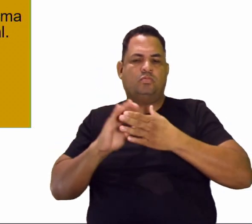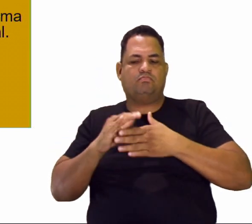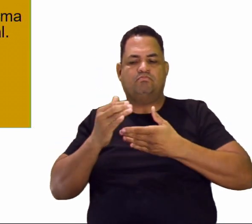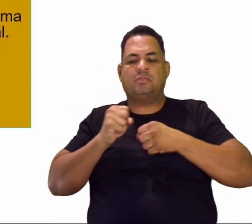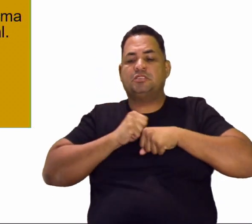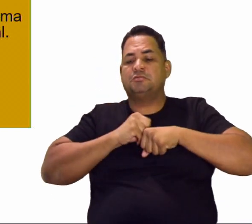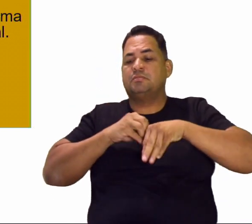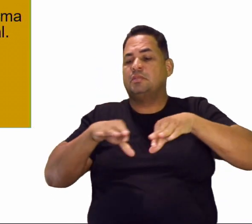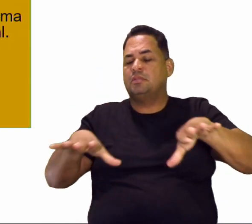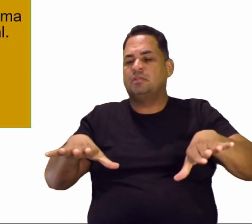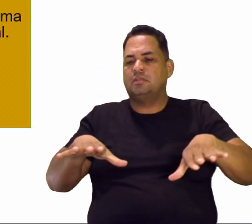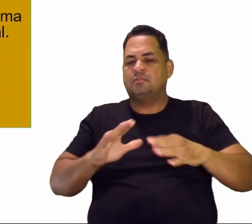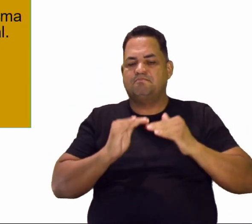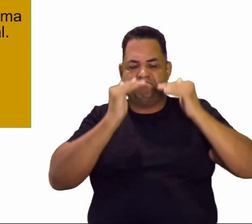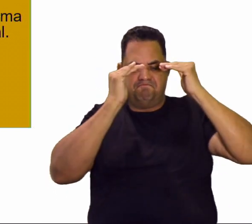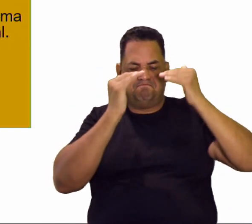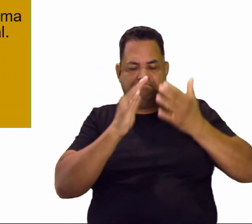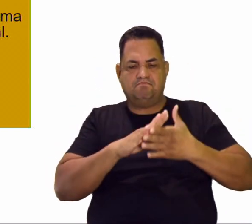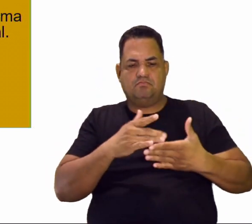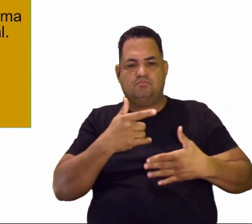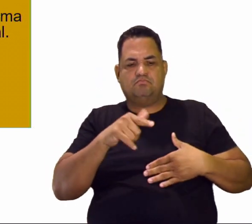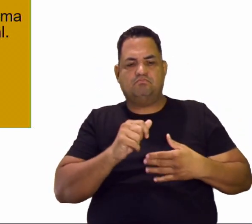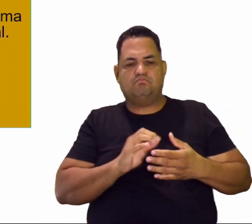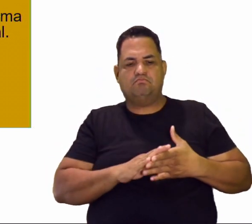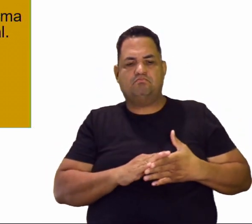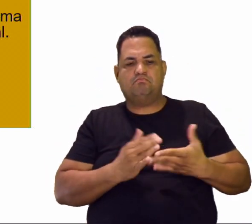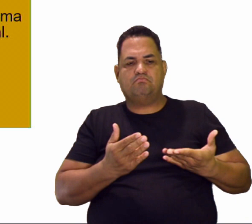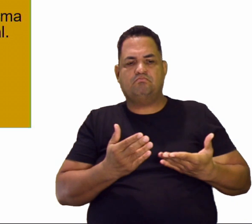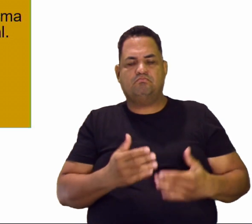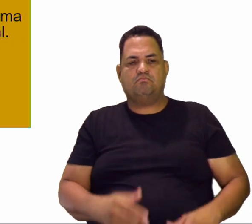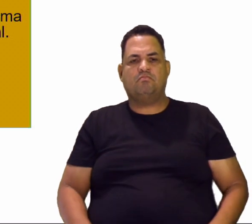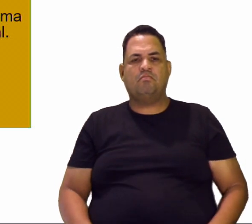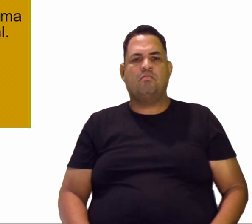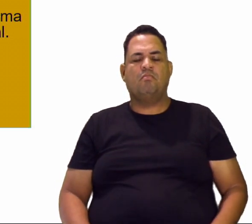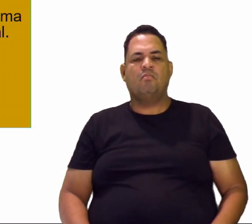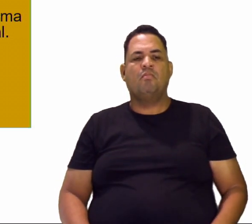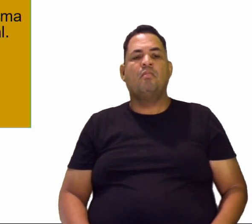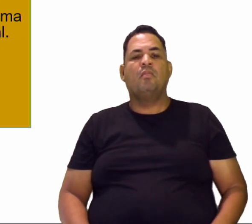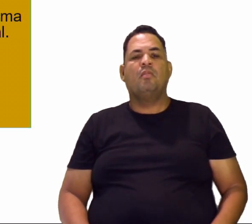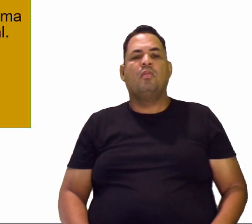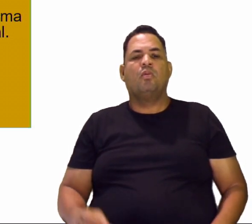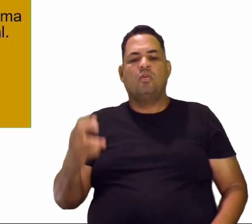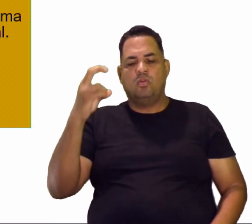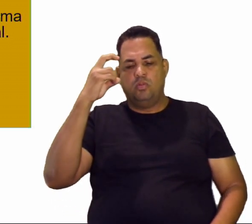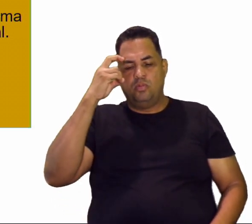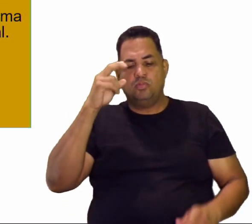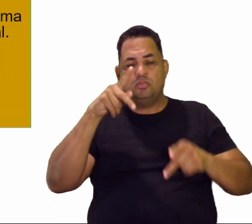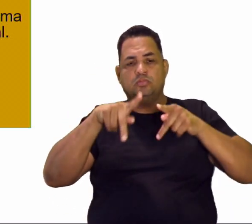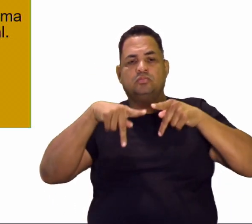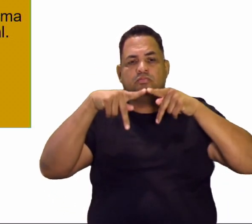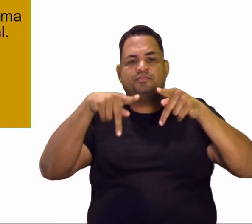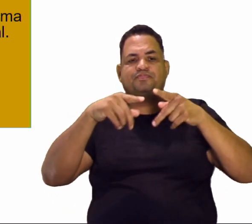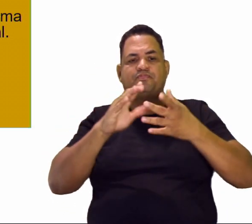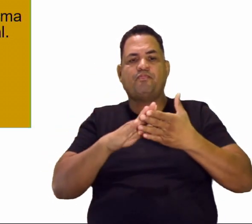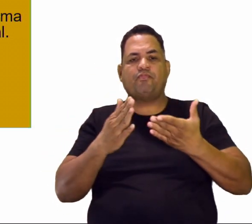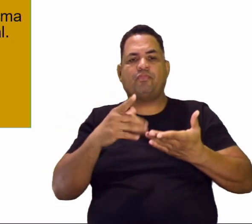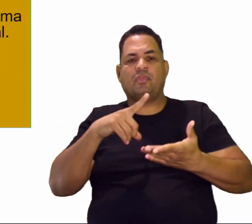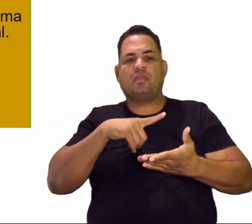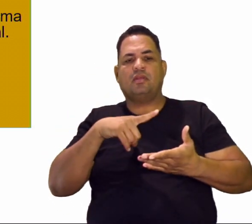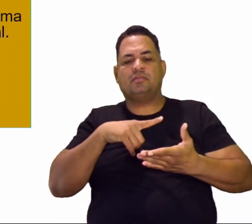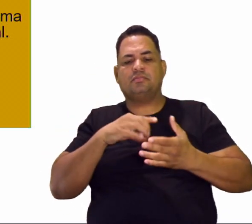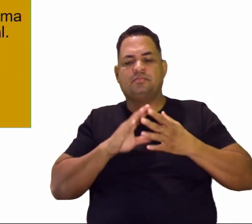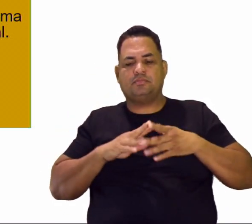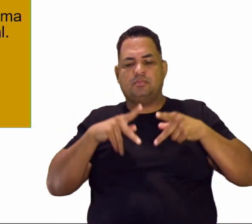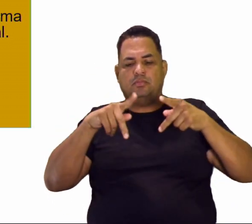as outras pessoas, para o outro conjunto da sociedade. O que é a cultura de massa? Ele destina-se às